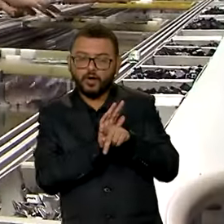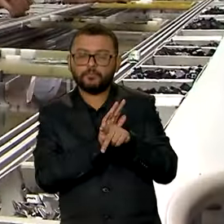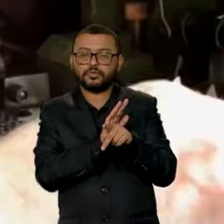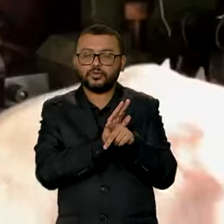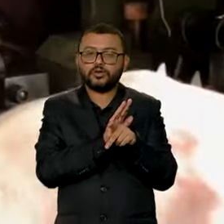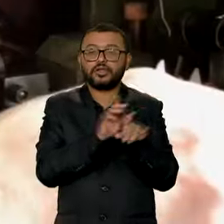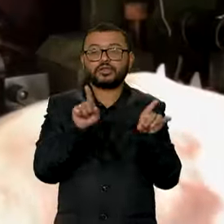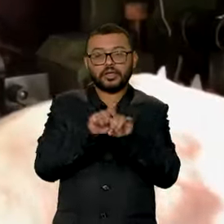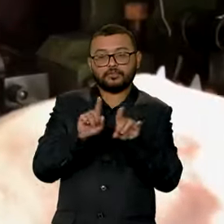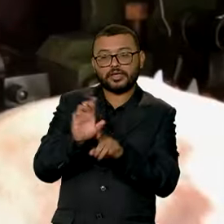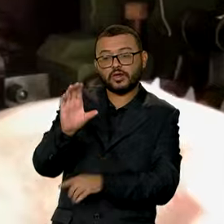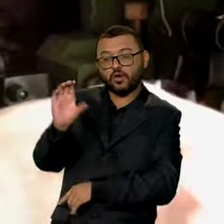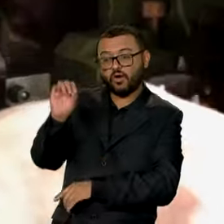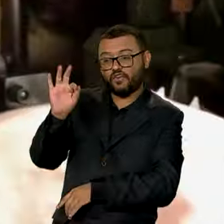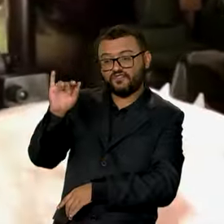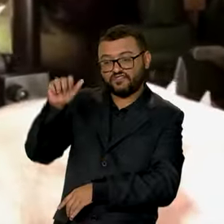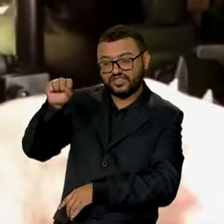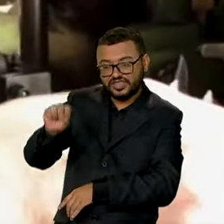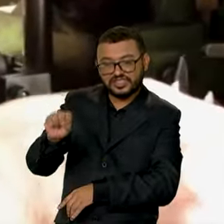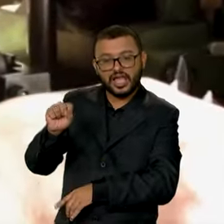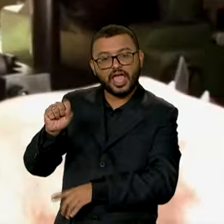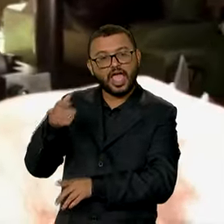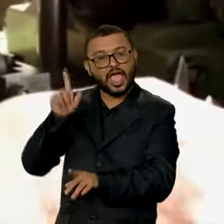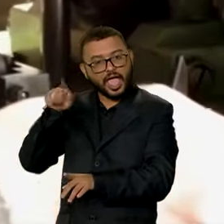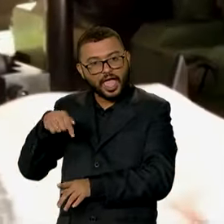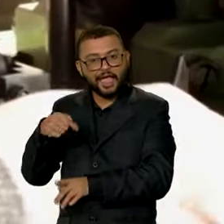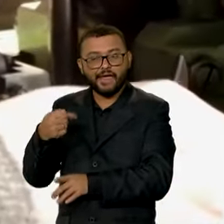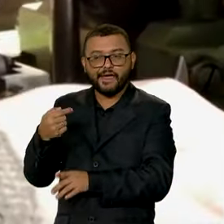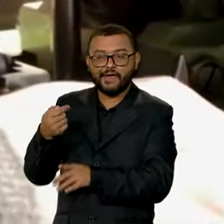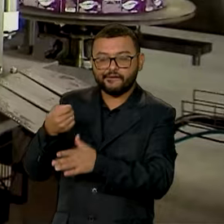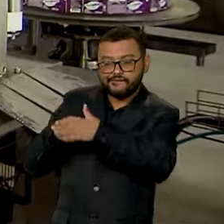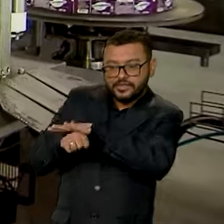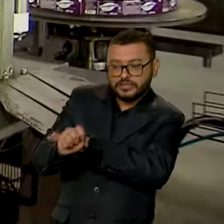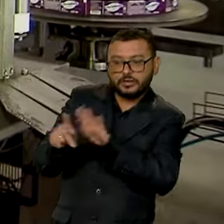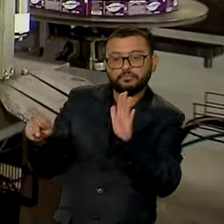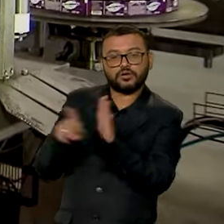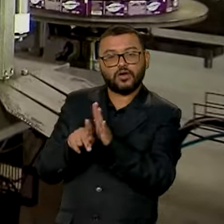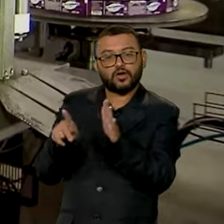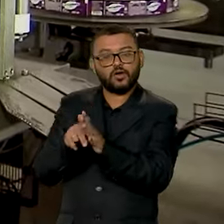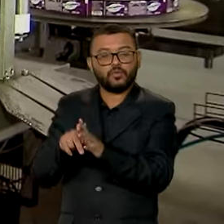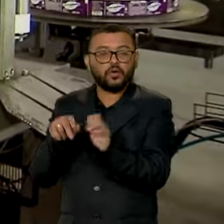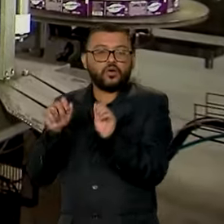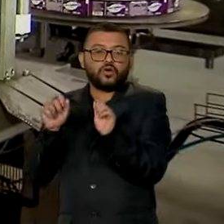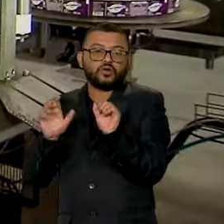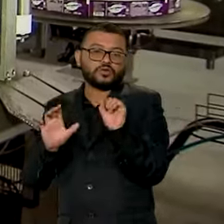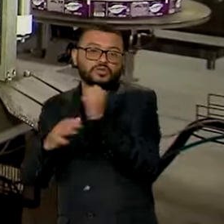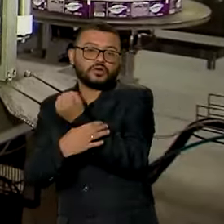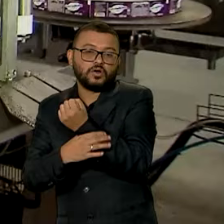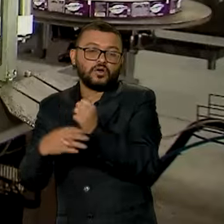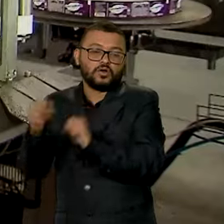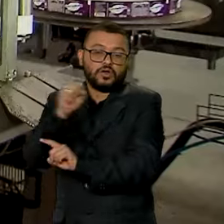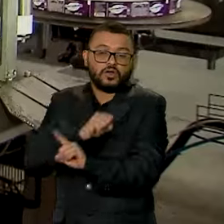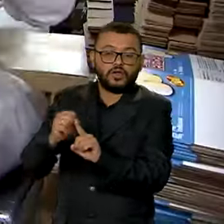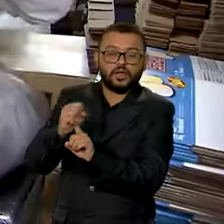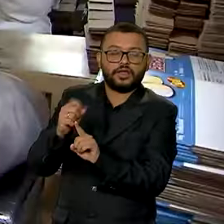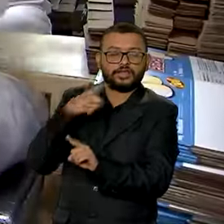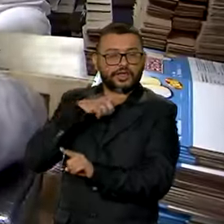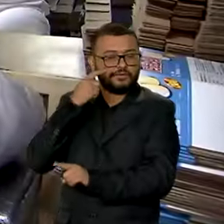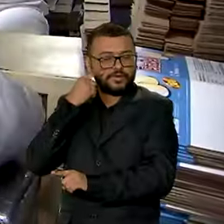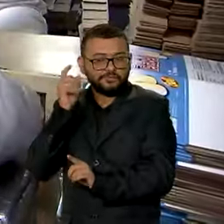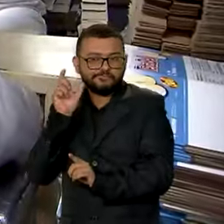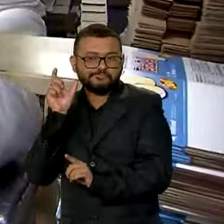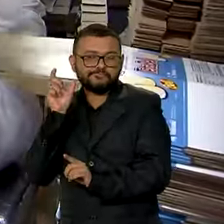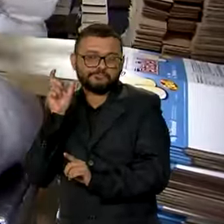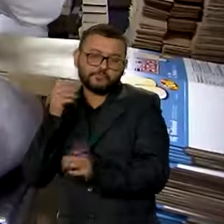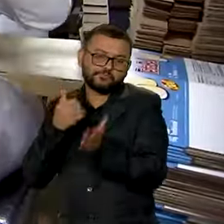Social, e da COFINS, a contribuição para o financiamento da Seguridade Social. A previsão é de